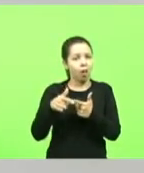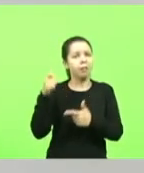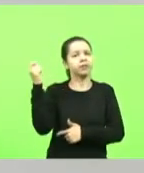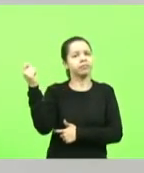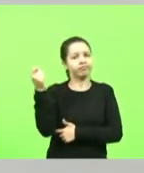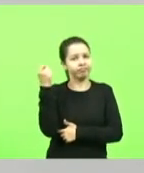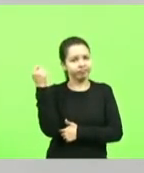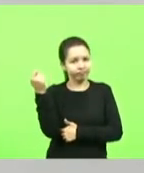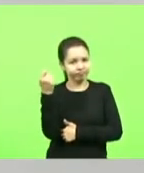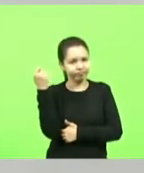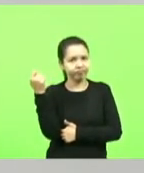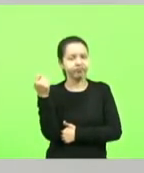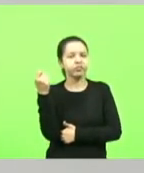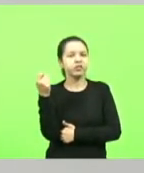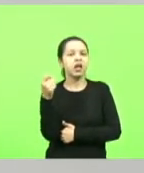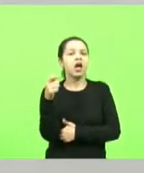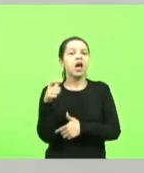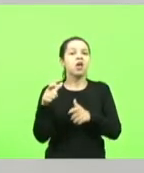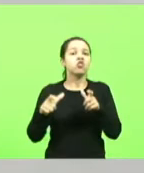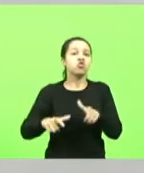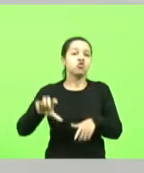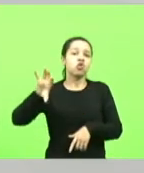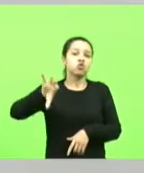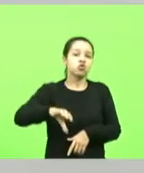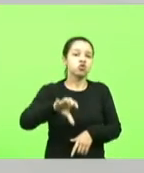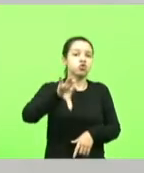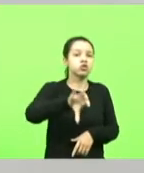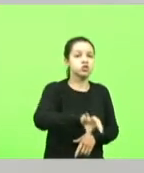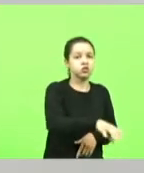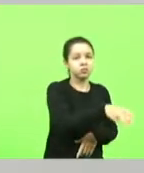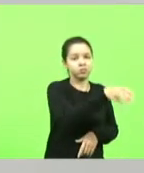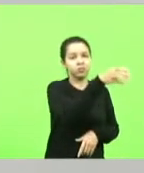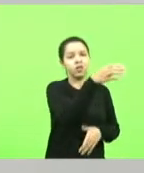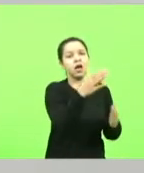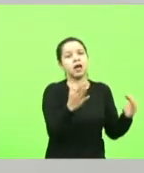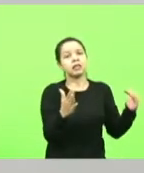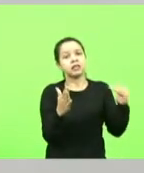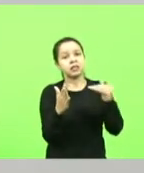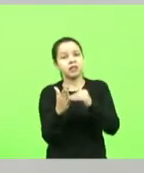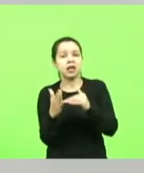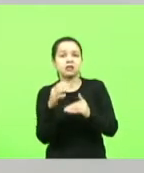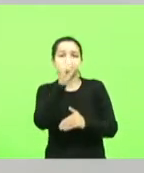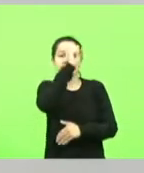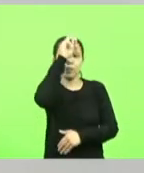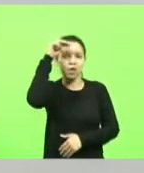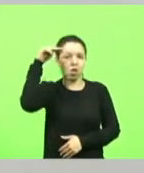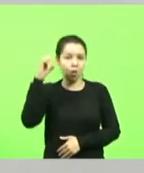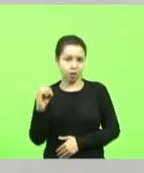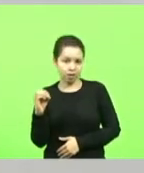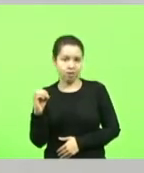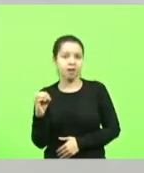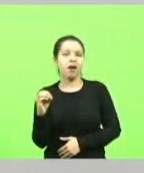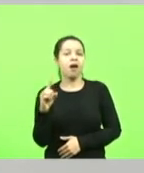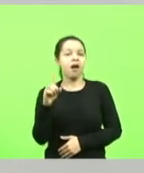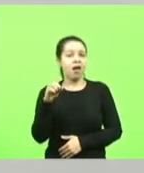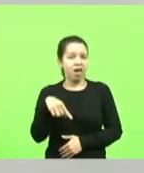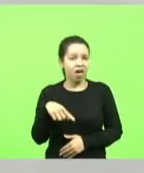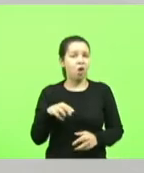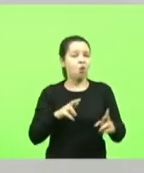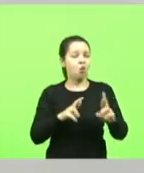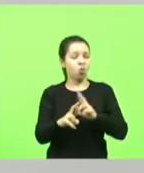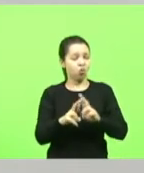de Dionísio Cerqueira a São Miguel do Oeste uma rodovia imaginem rodovia ruim